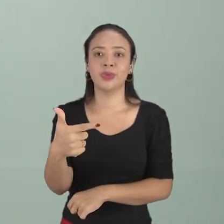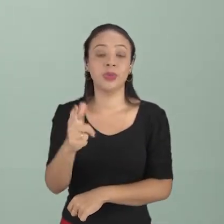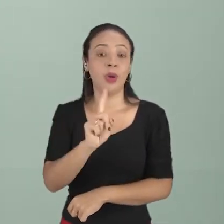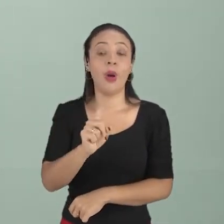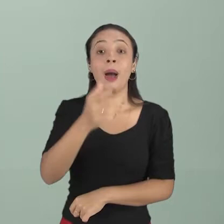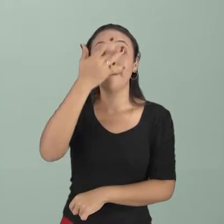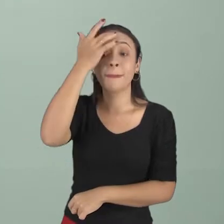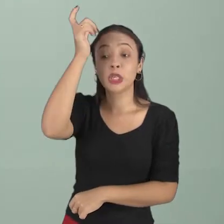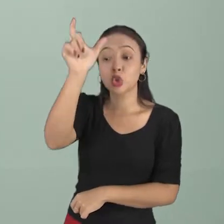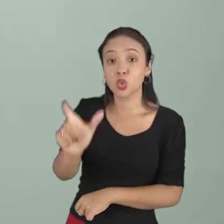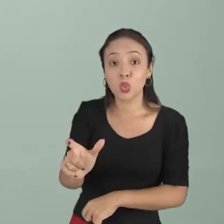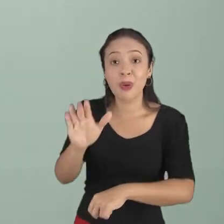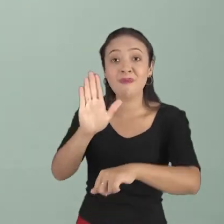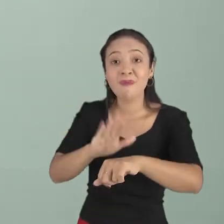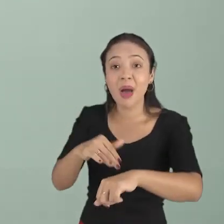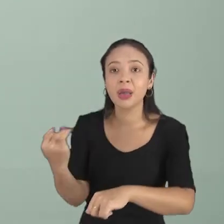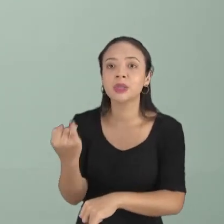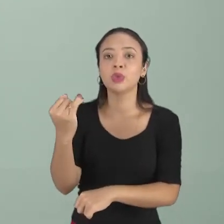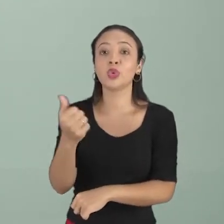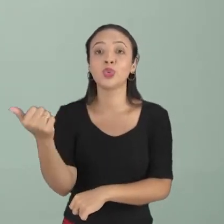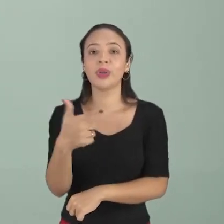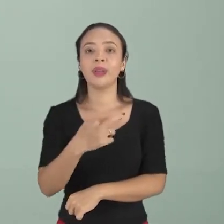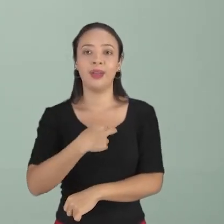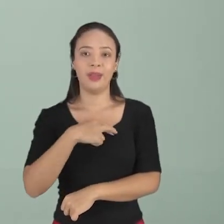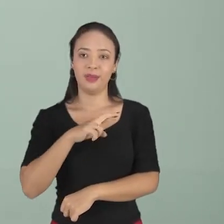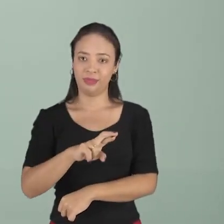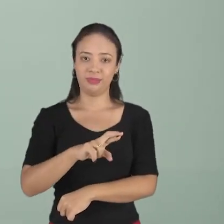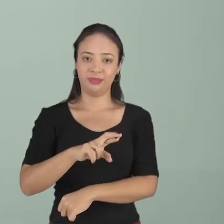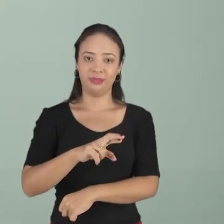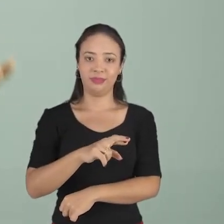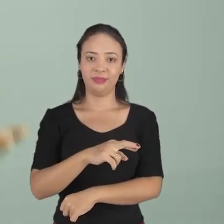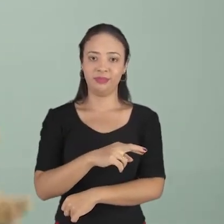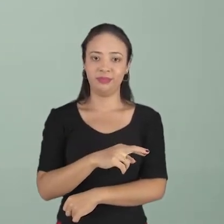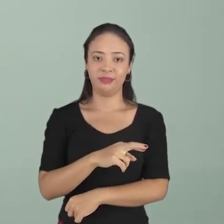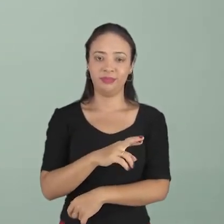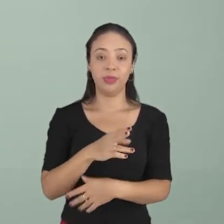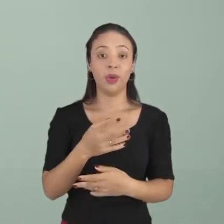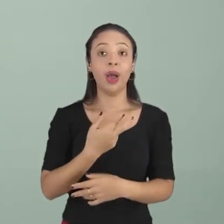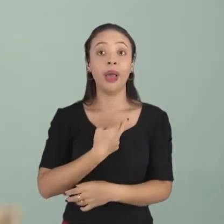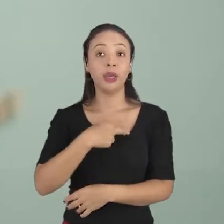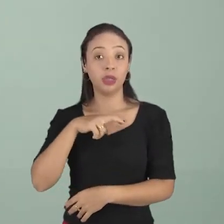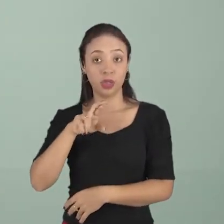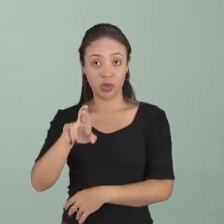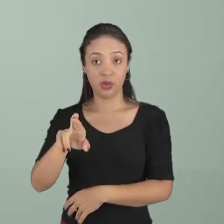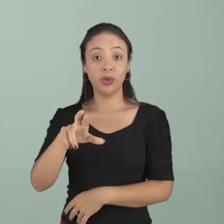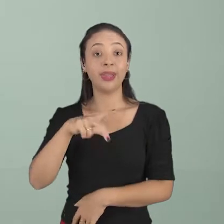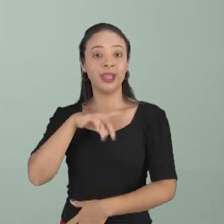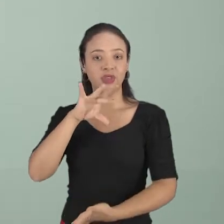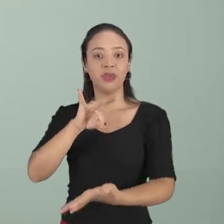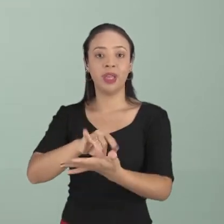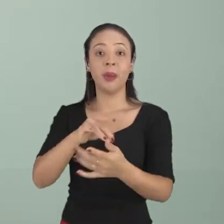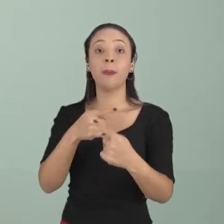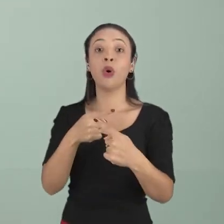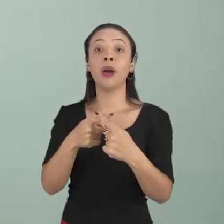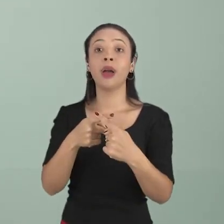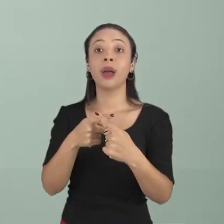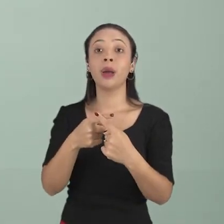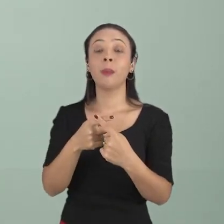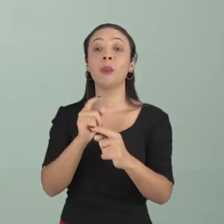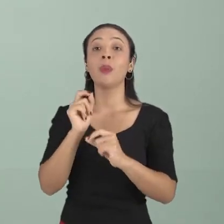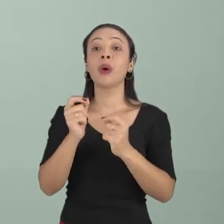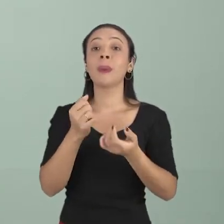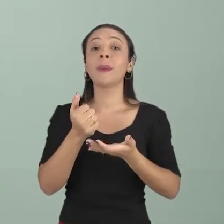importantes do que a religião, do que as religiões. A religião existe para prestar um serviço às pessoas.